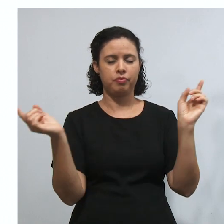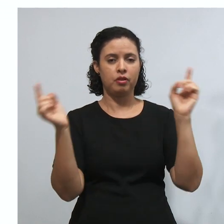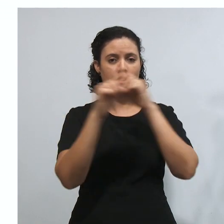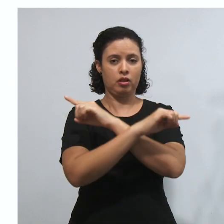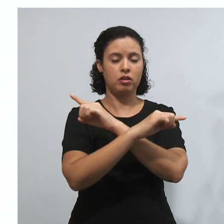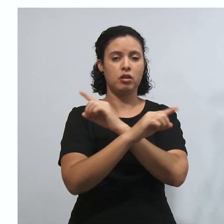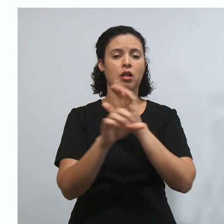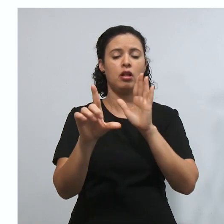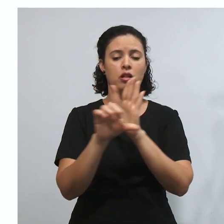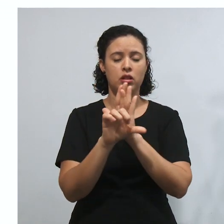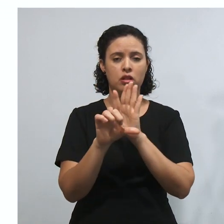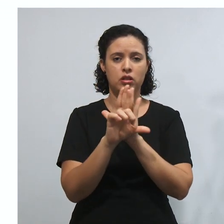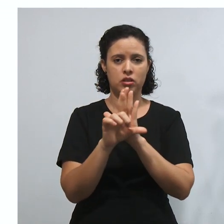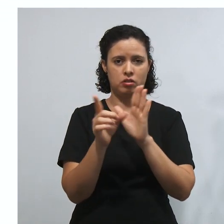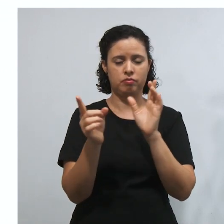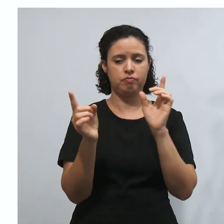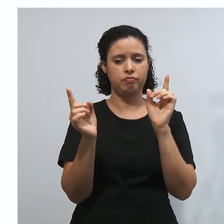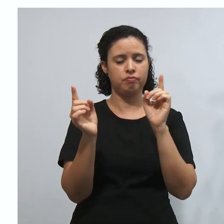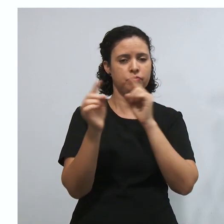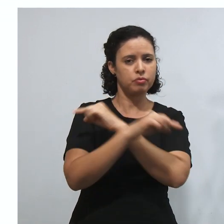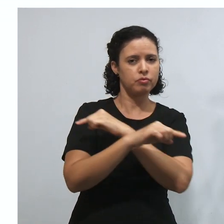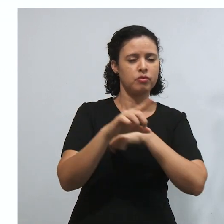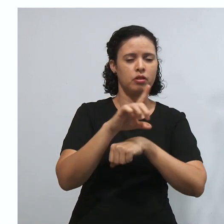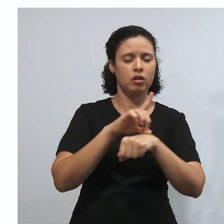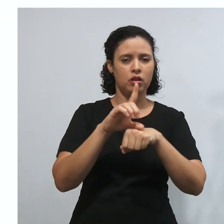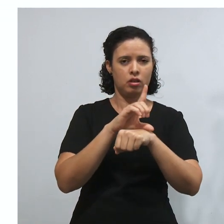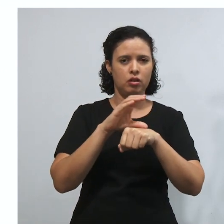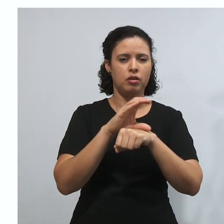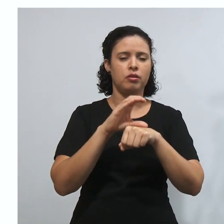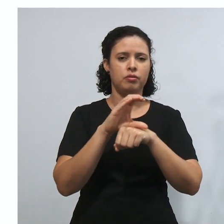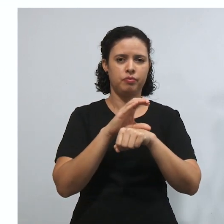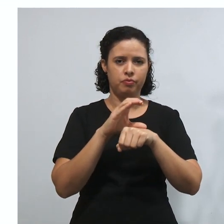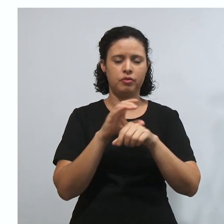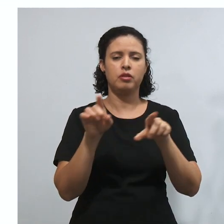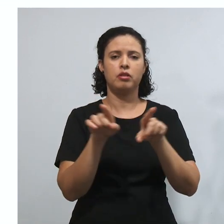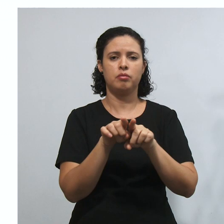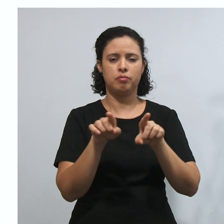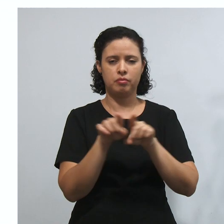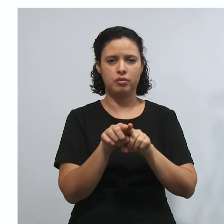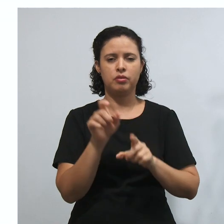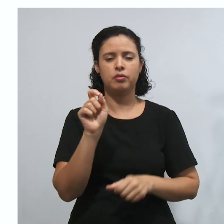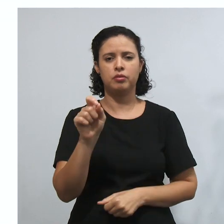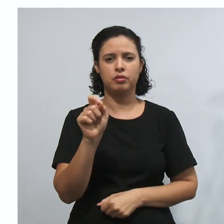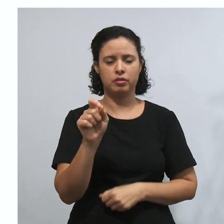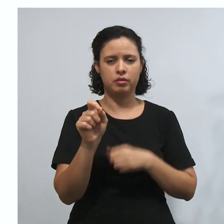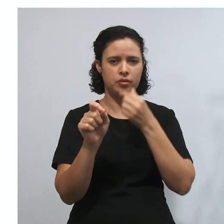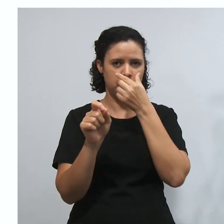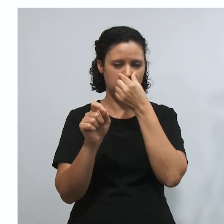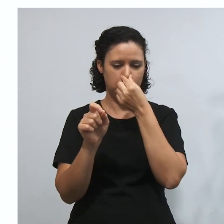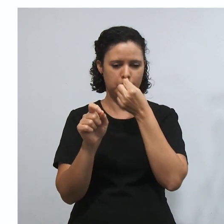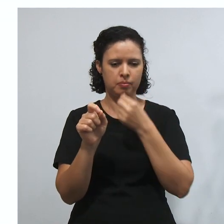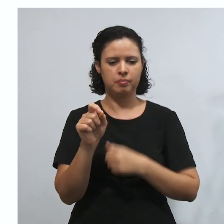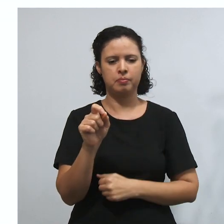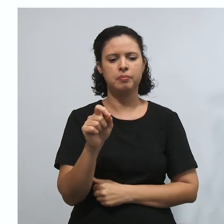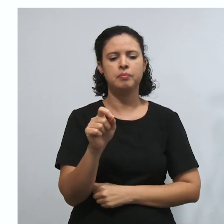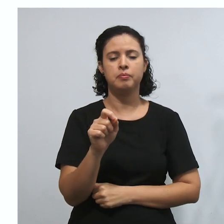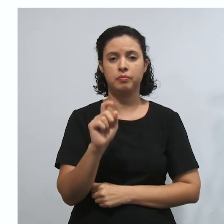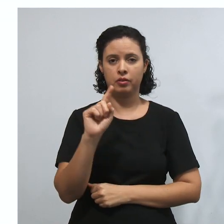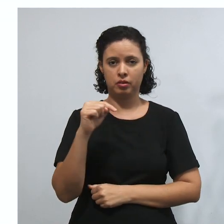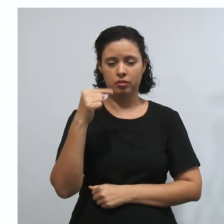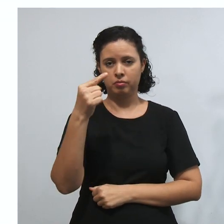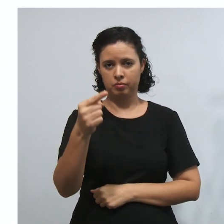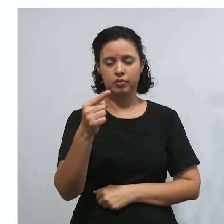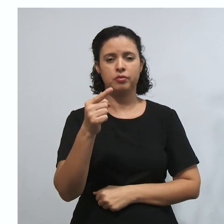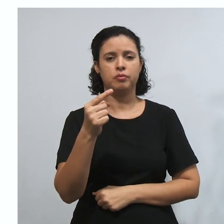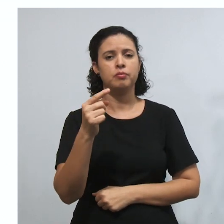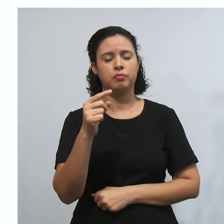normativo, ela terá em regra efeitos retroativos, tá? Ex tunque. Já já eu vou te